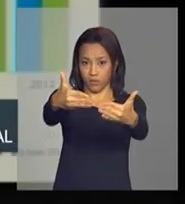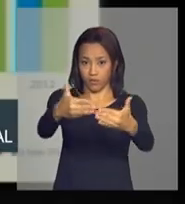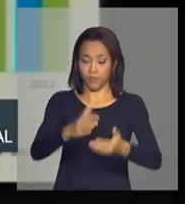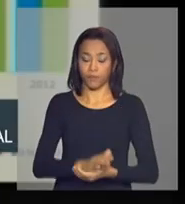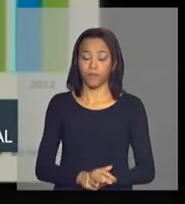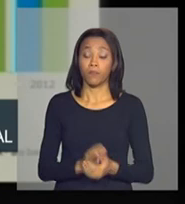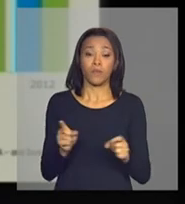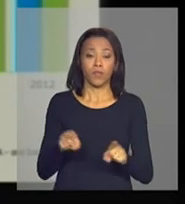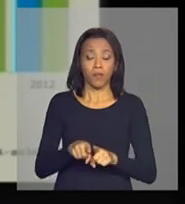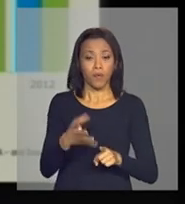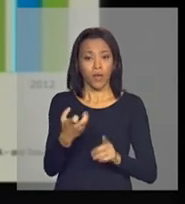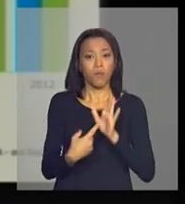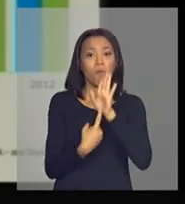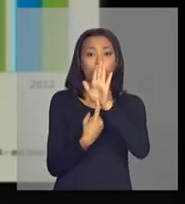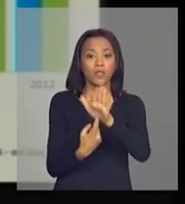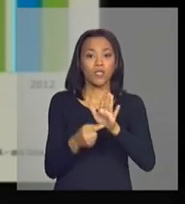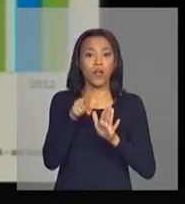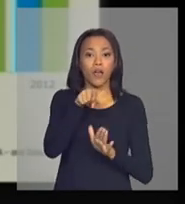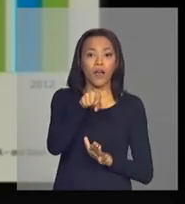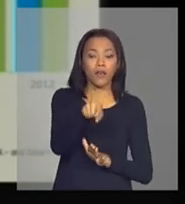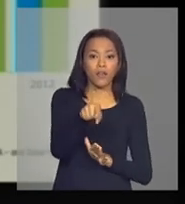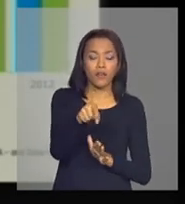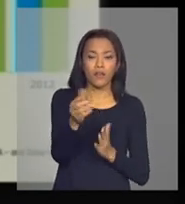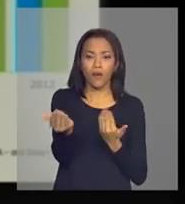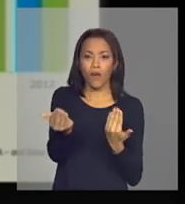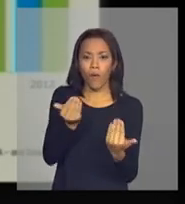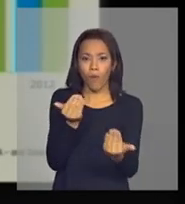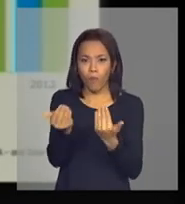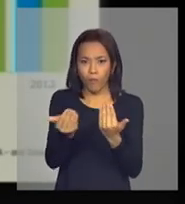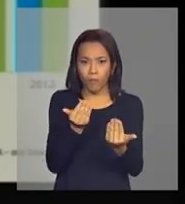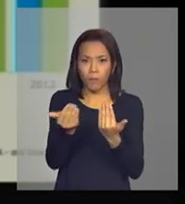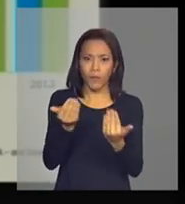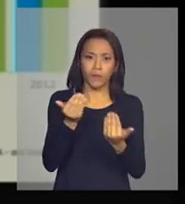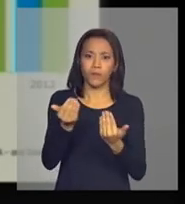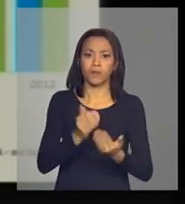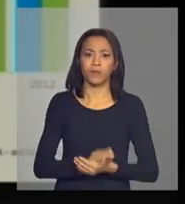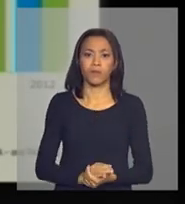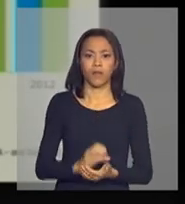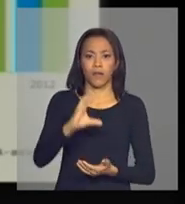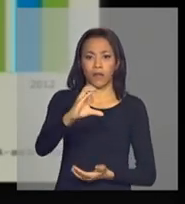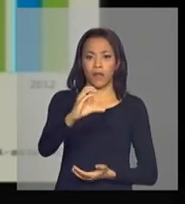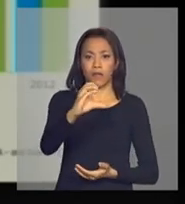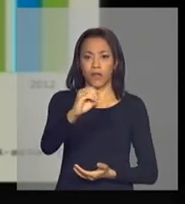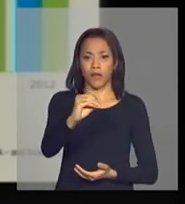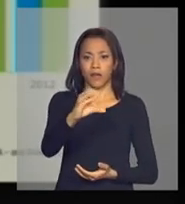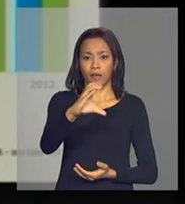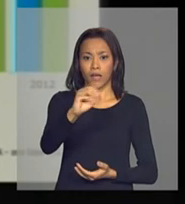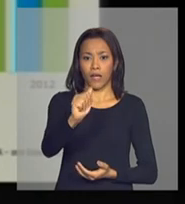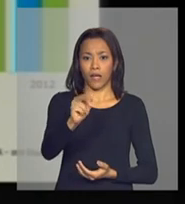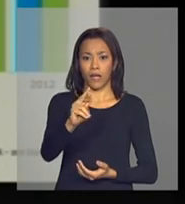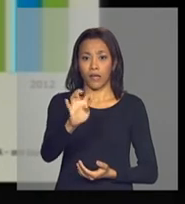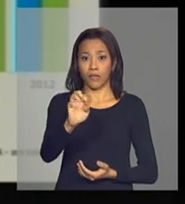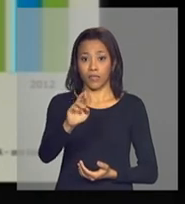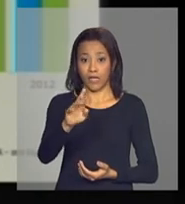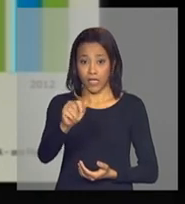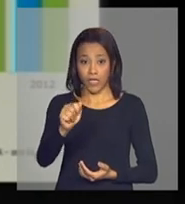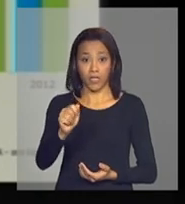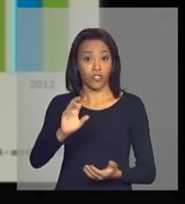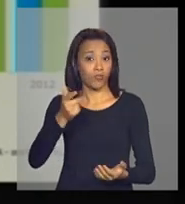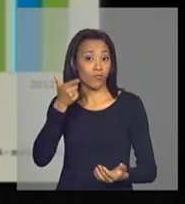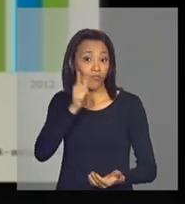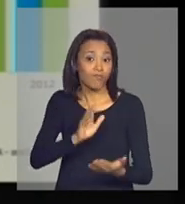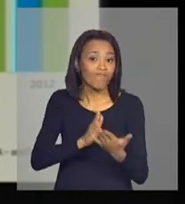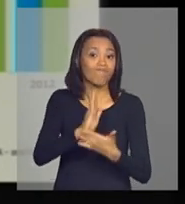para a carteira de aprovações em 2012 nós